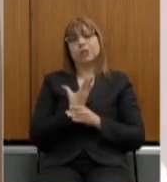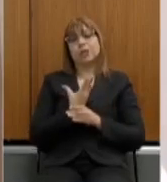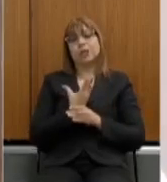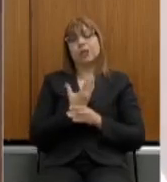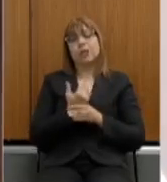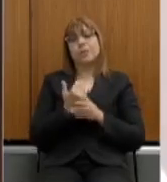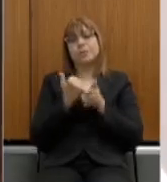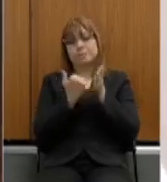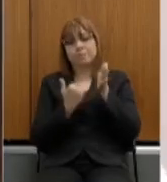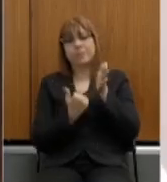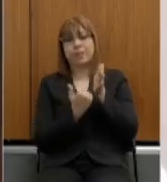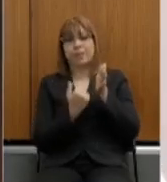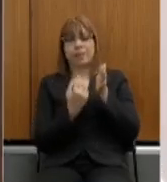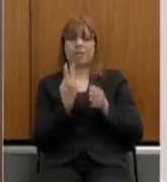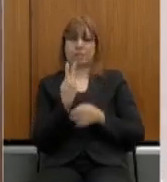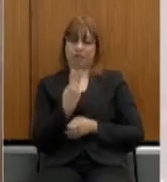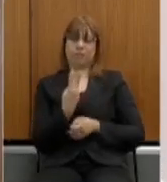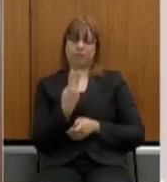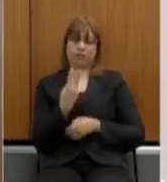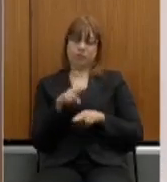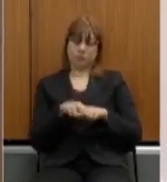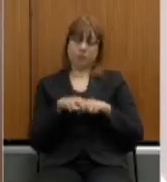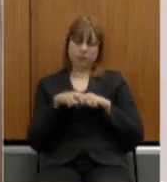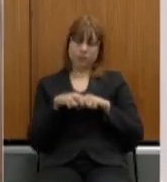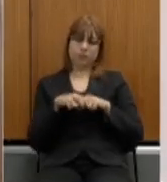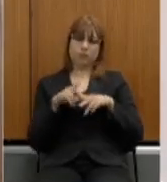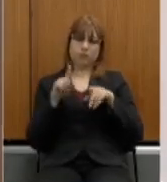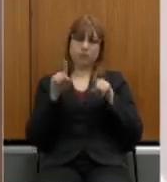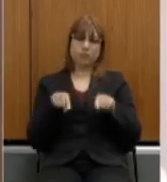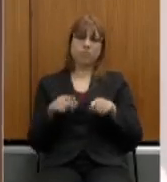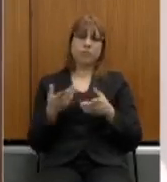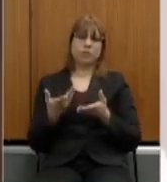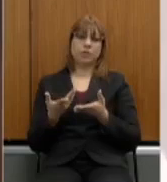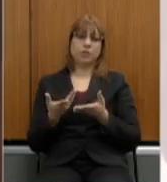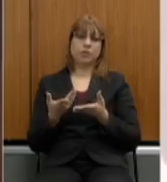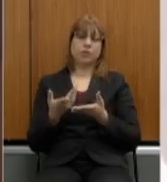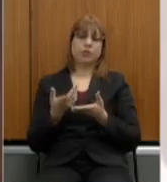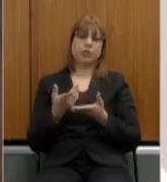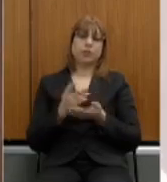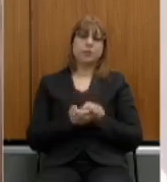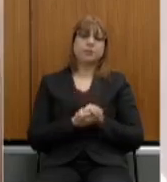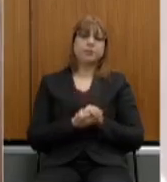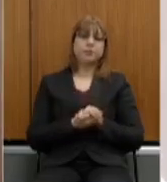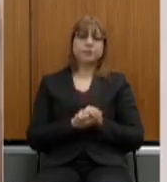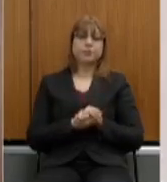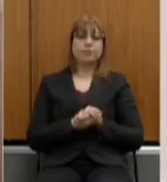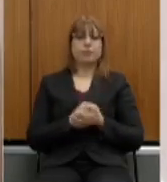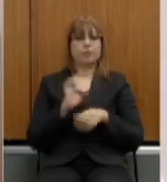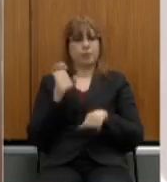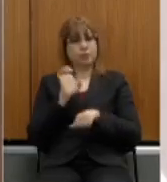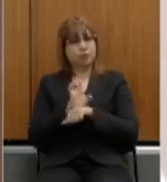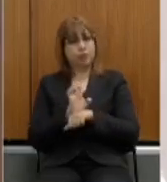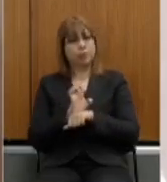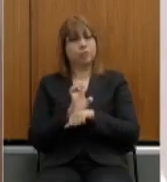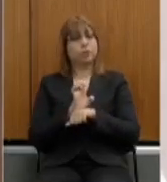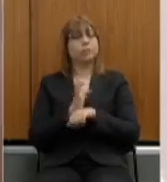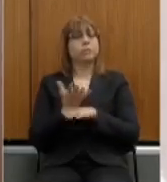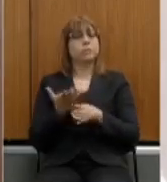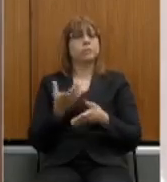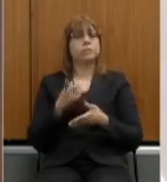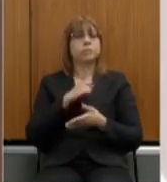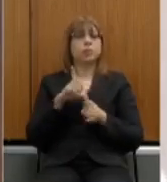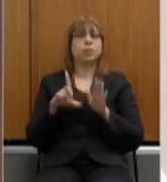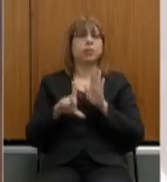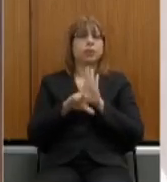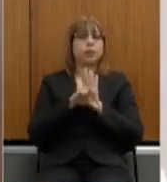Primeiro, a gente tinha deixado que no âmbito da União eram 62 e 65, e no âmbito dos estados seriam conforme a lei complementar